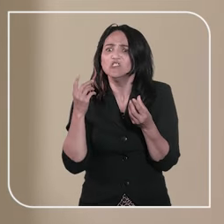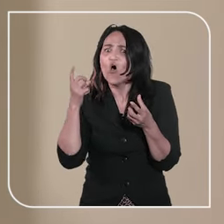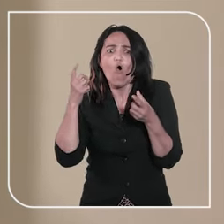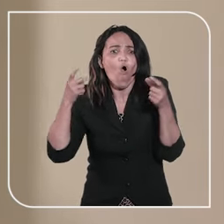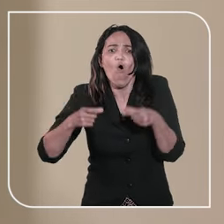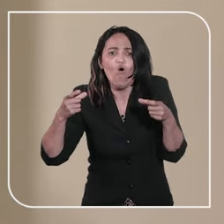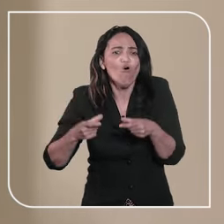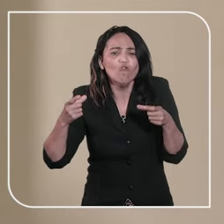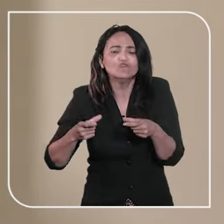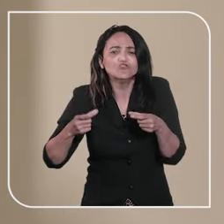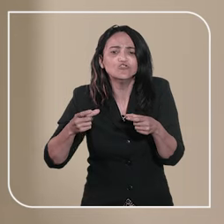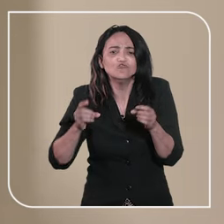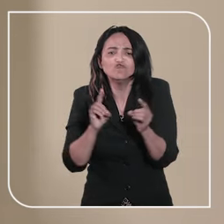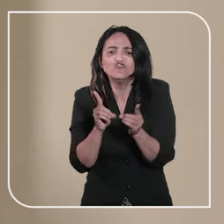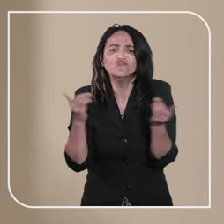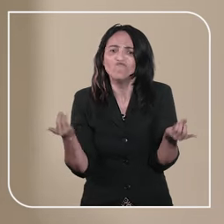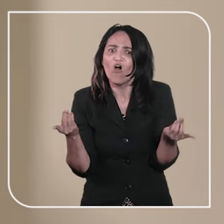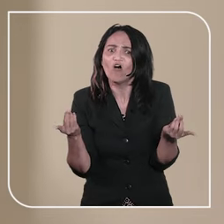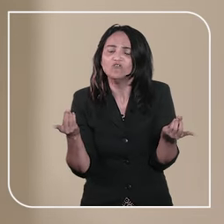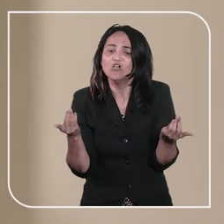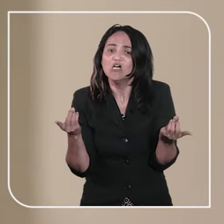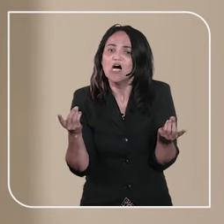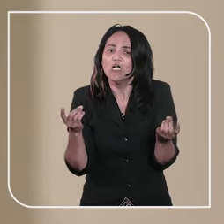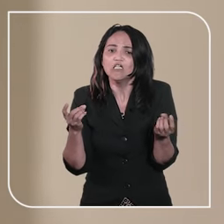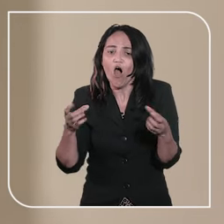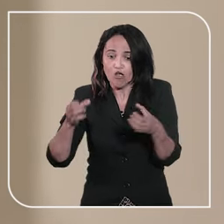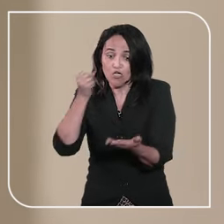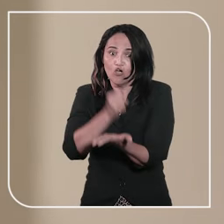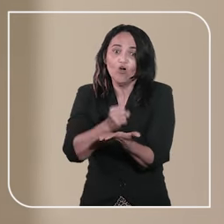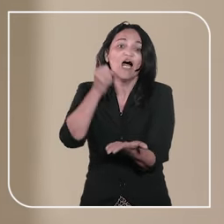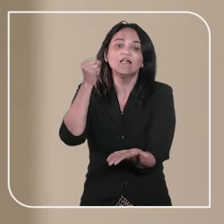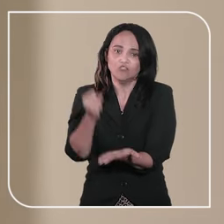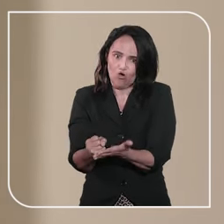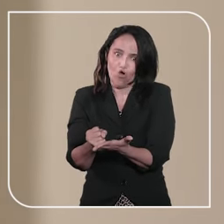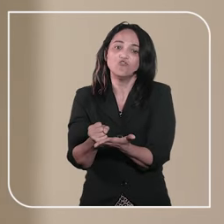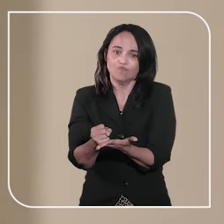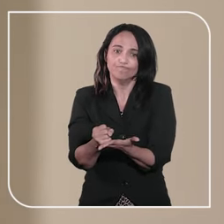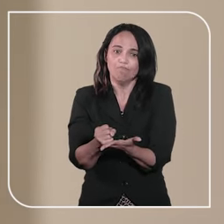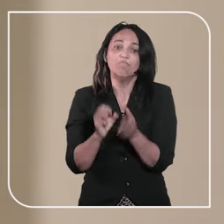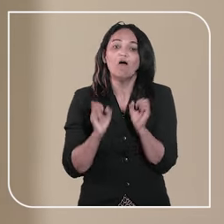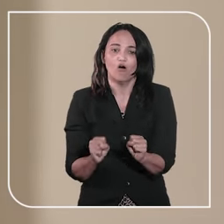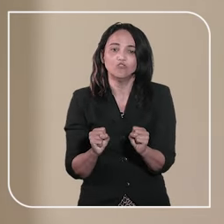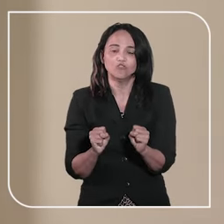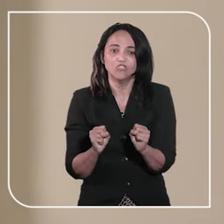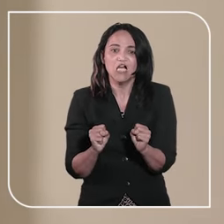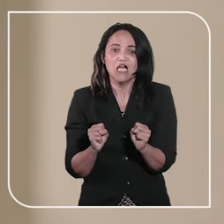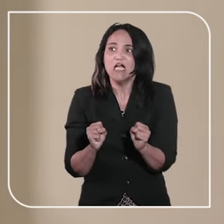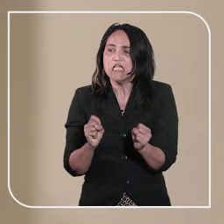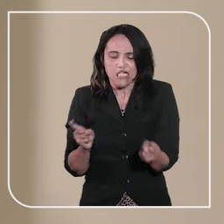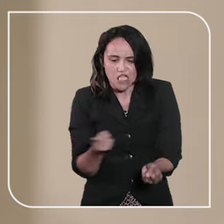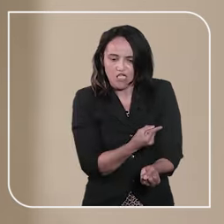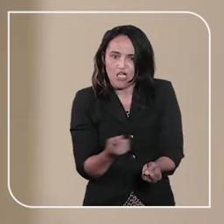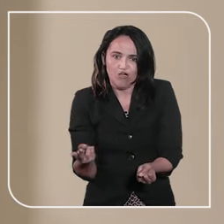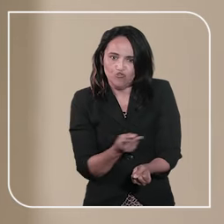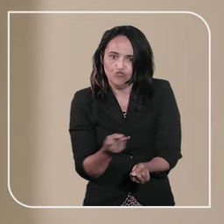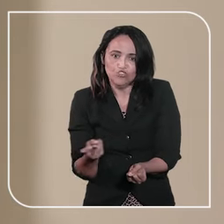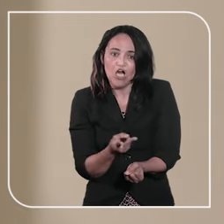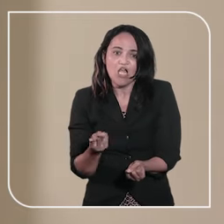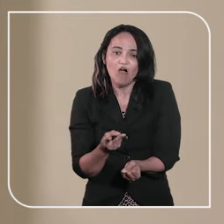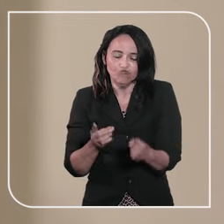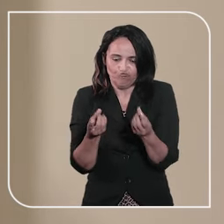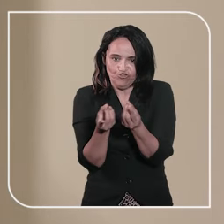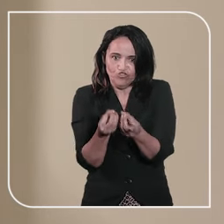é realizado esse divórcio extrajudicial? No cartório, no cartório de notas. Em ambos os casos,